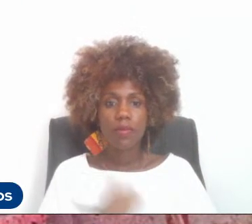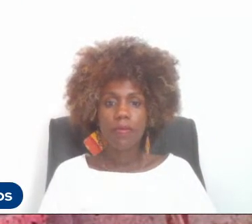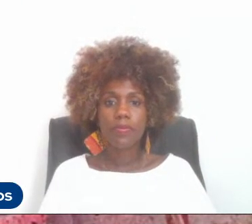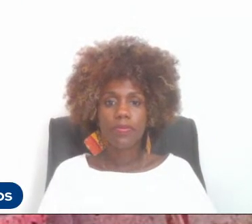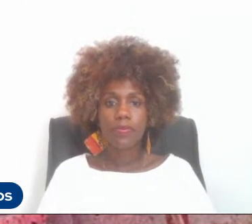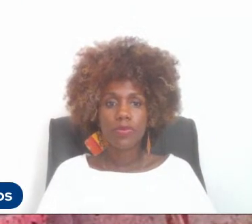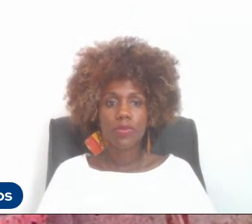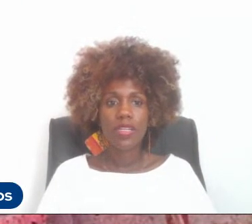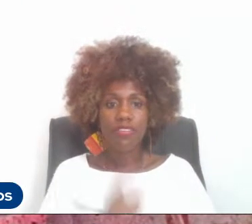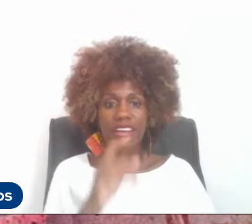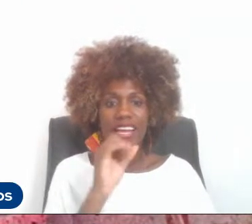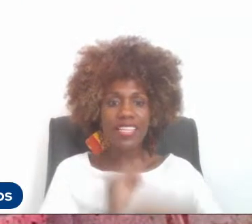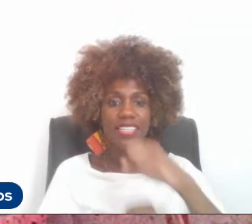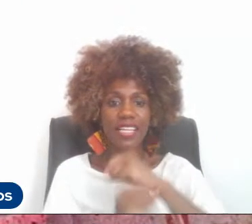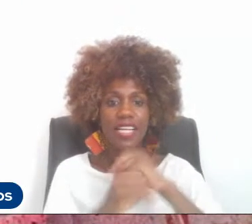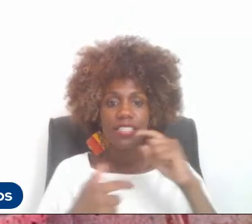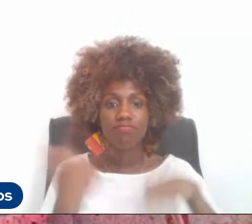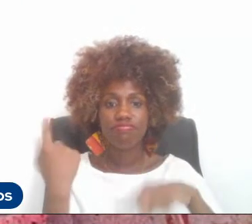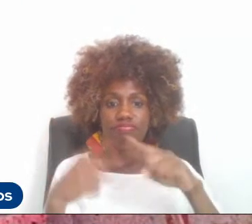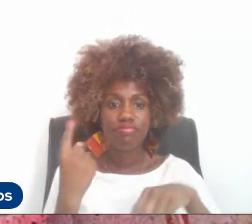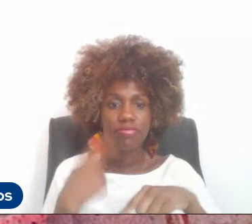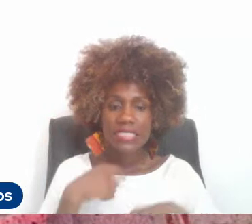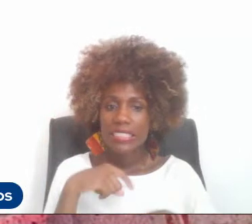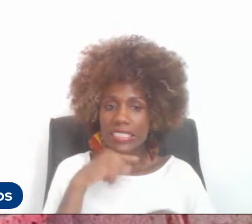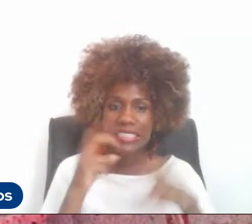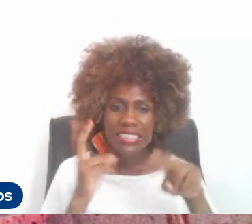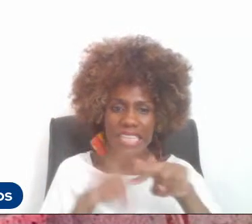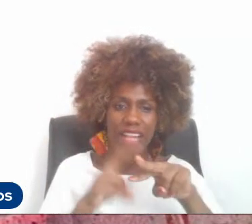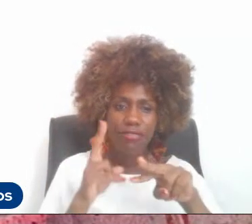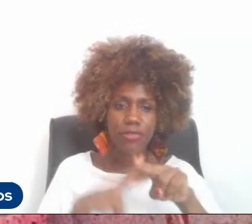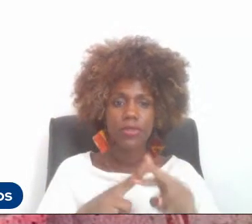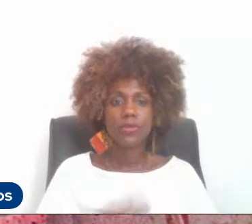Agora parou um pouco, uma travadinha.